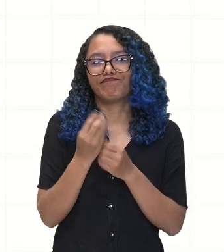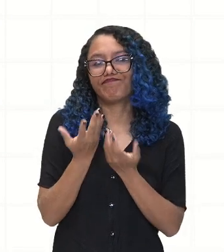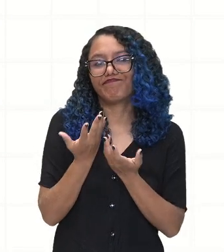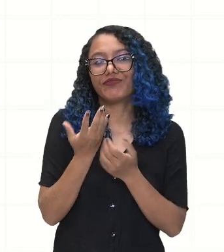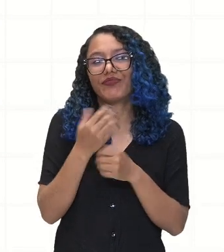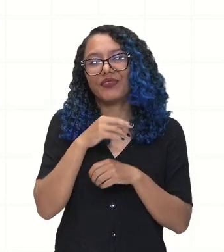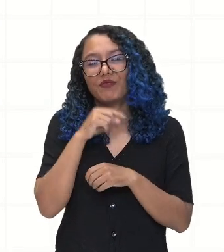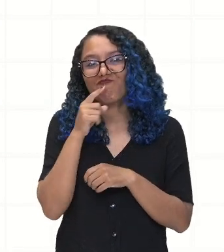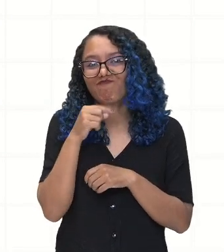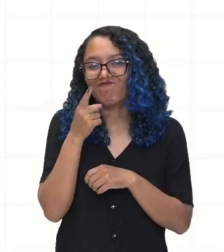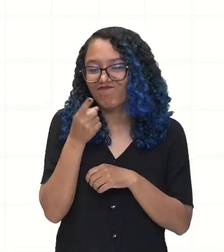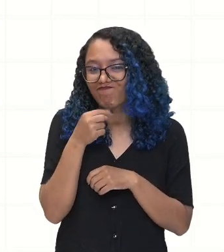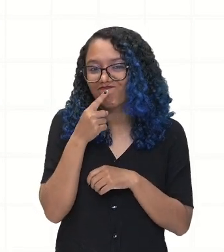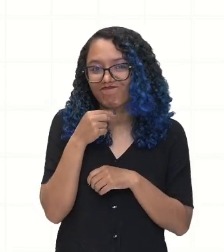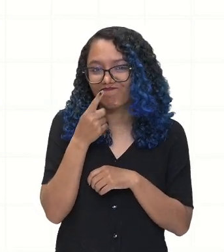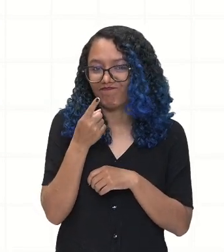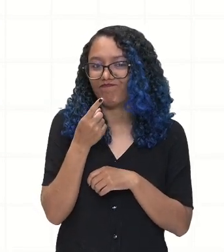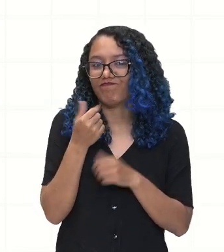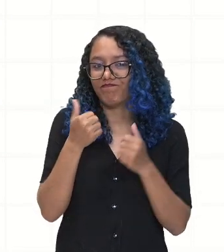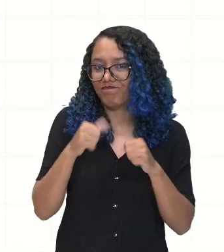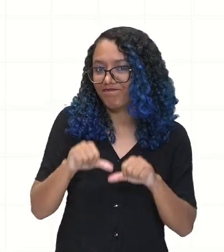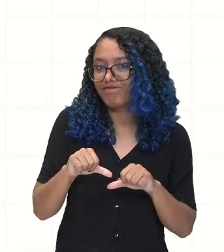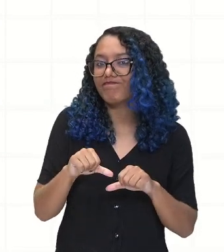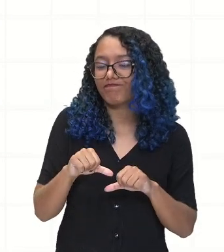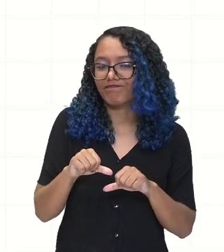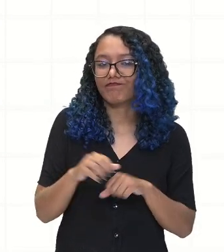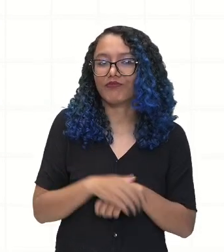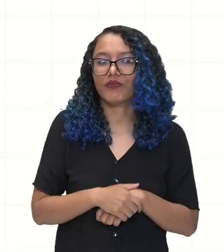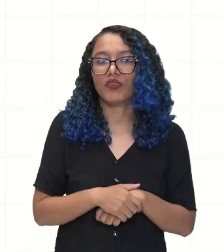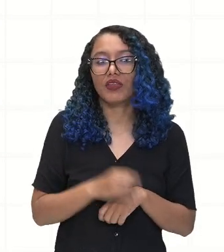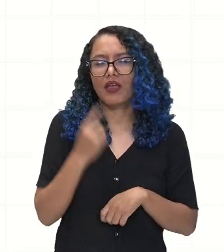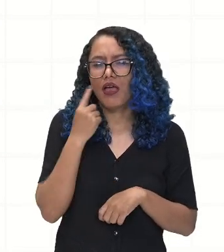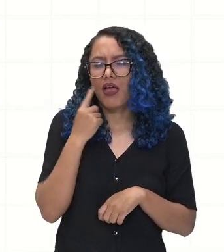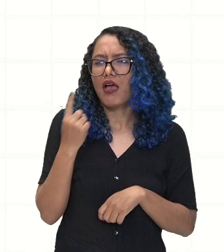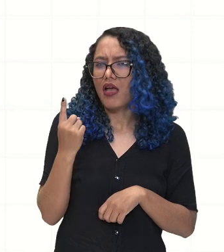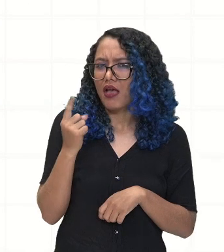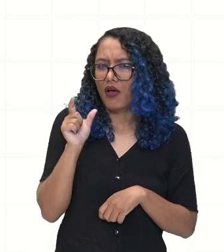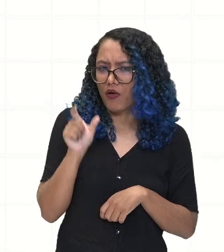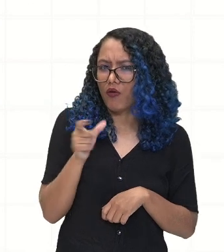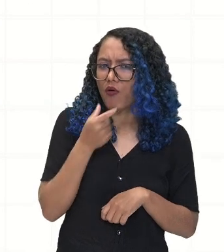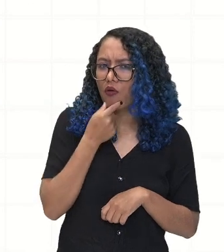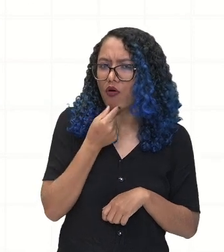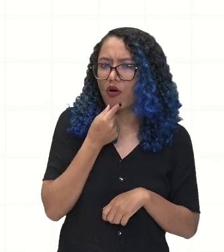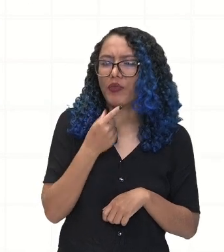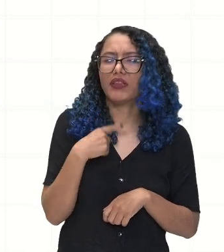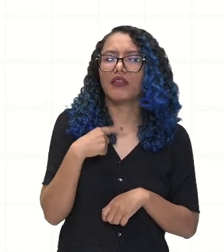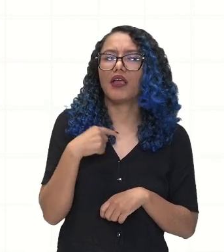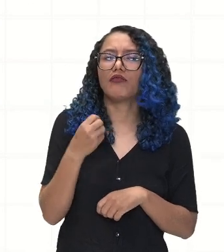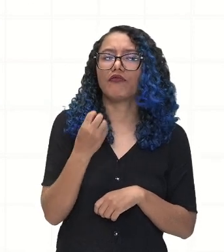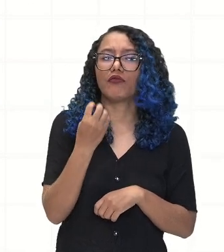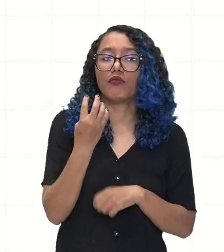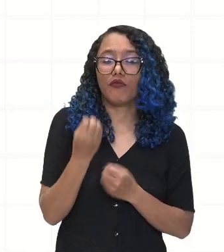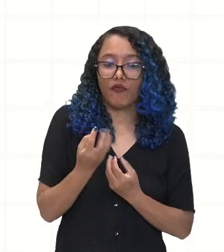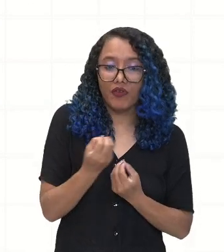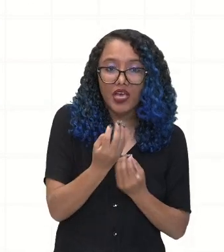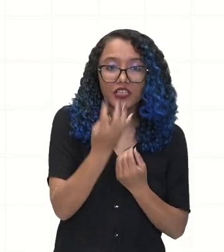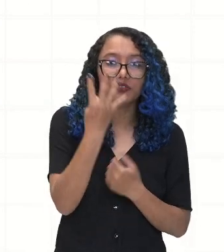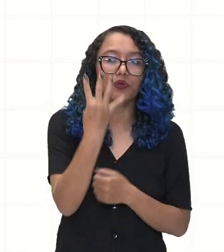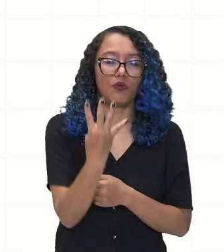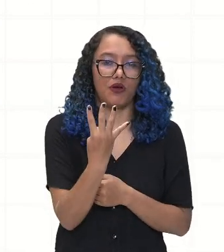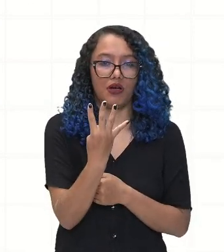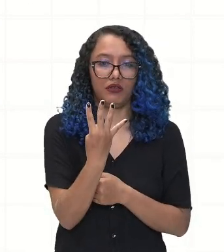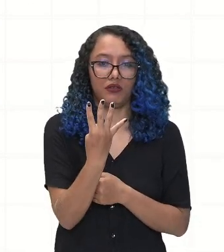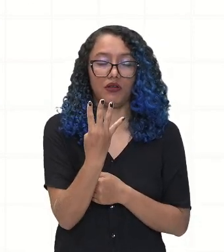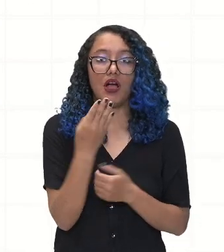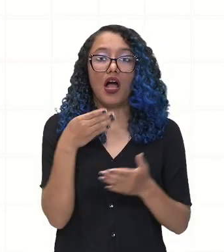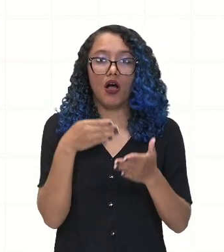navegador, ele vai empreender quatro expedições. Dentre elas, nós vamos observar aqui a última, que